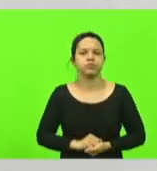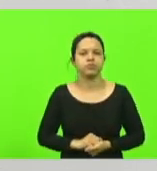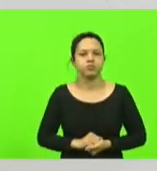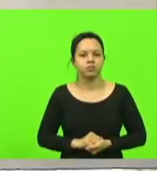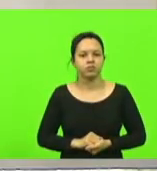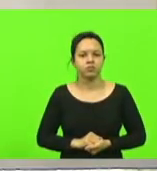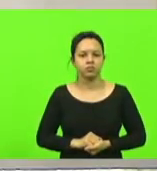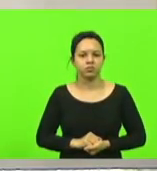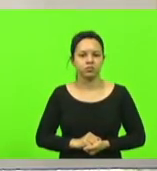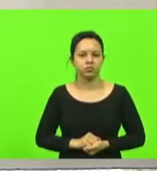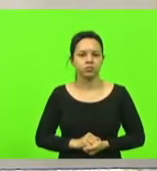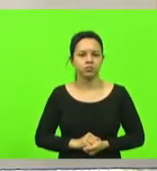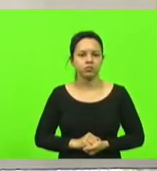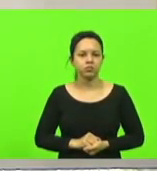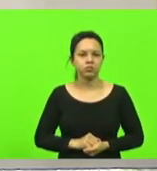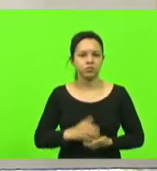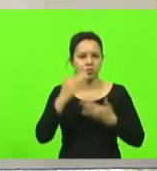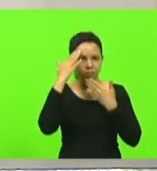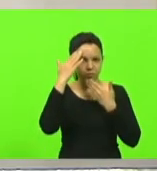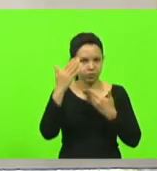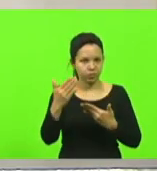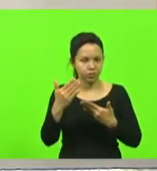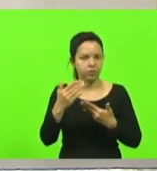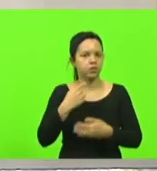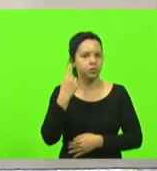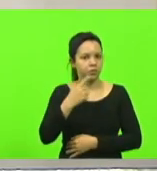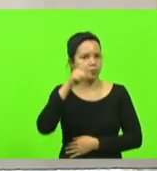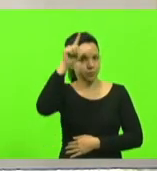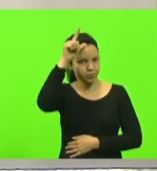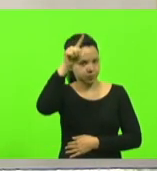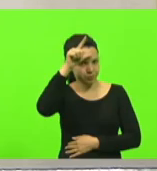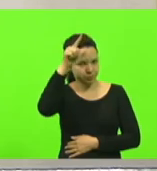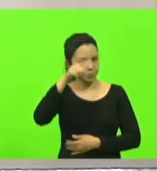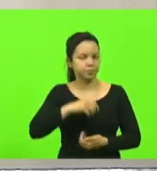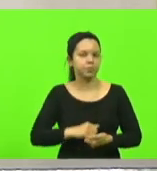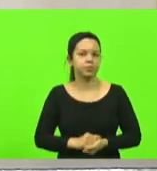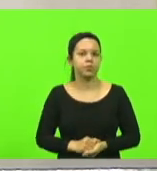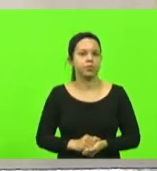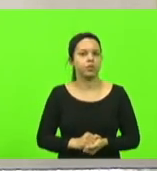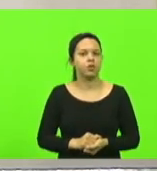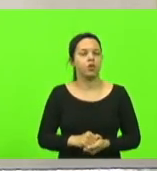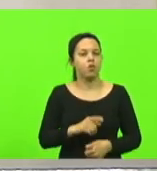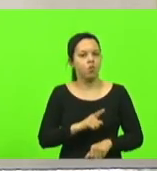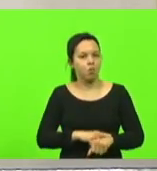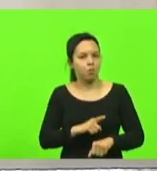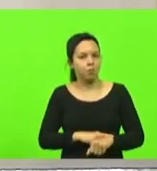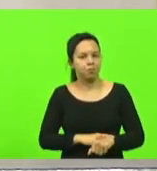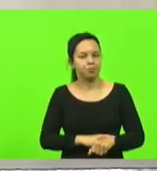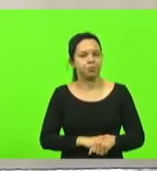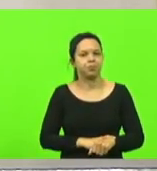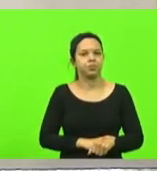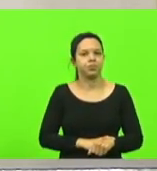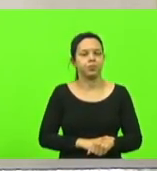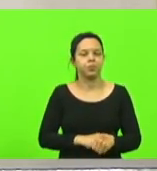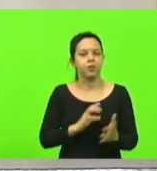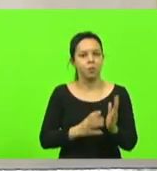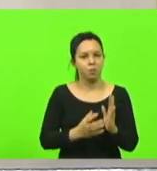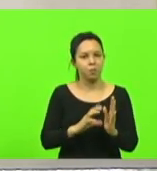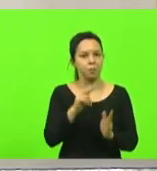obrigado deputado Sargento Lima o próximo bloco o bloco PPPSB